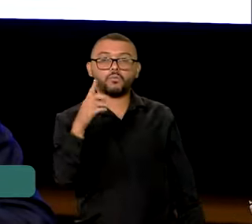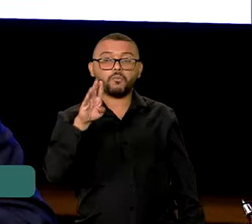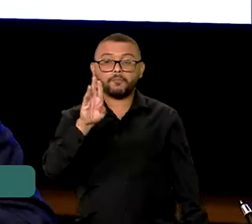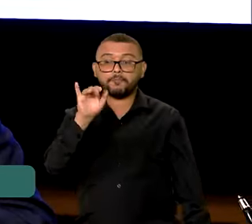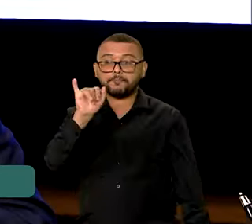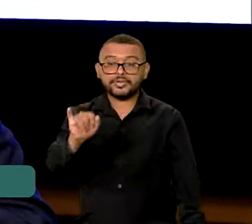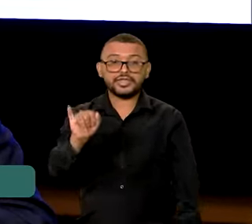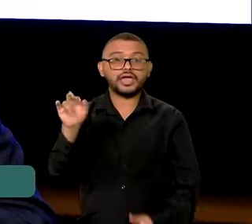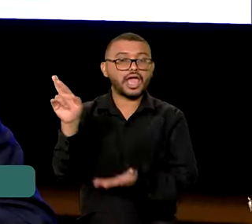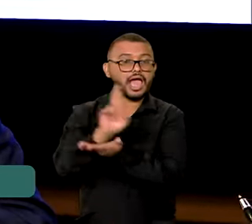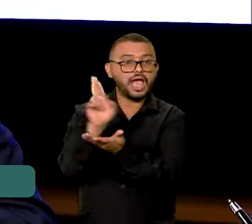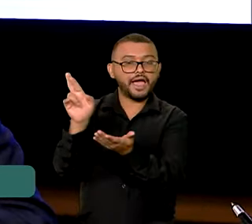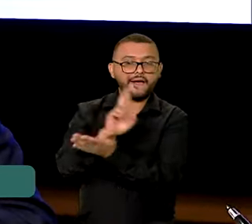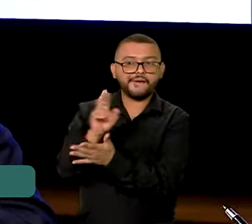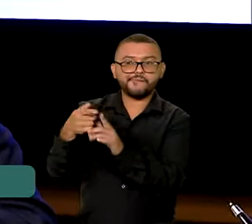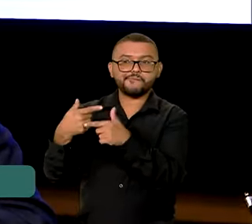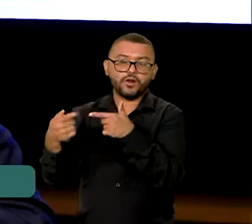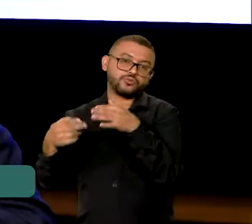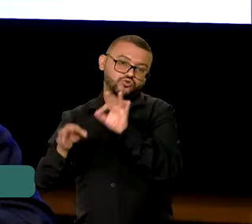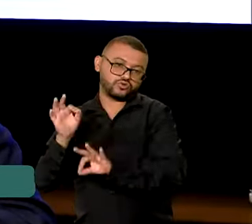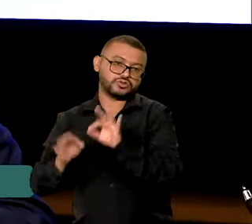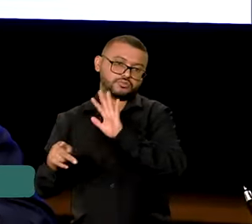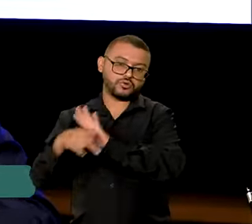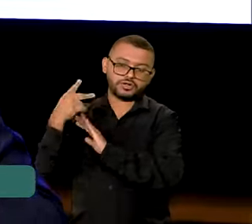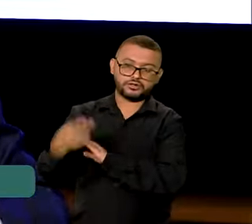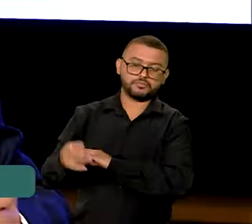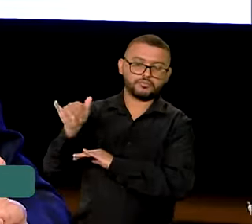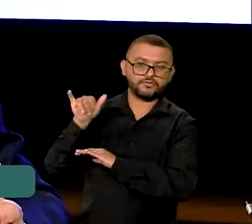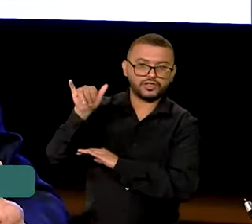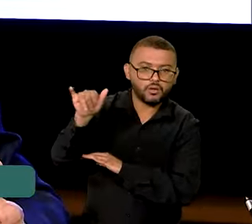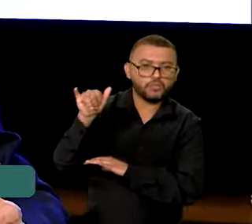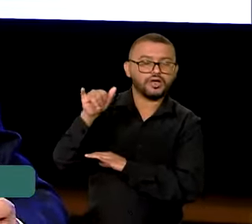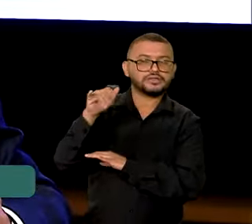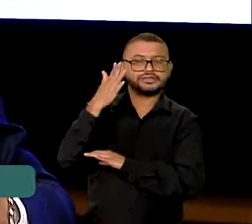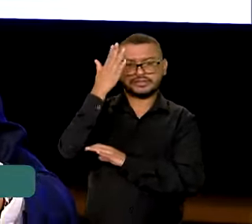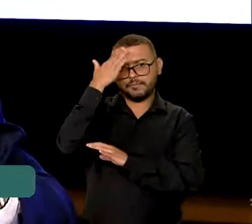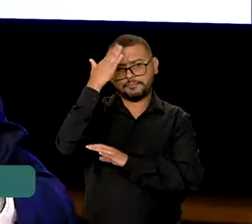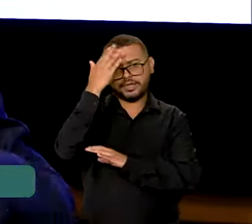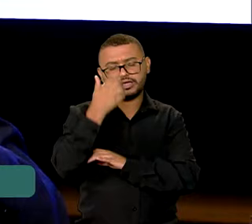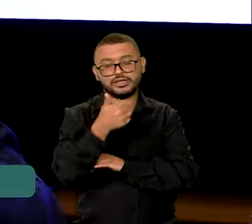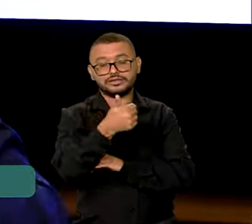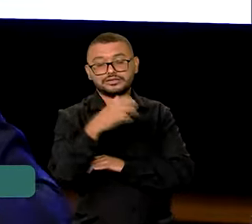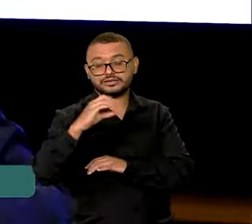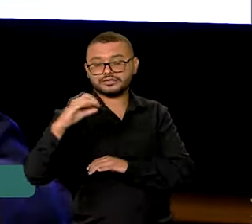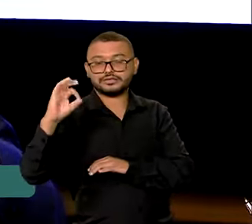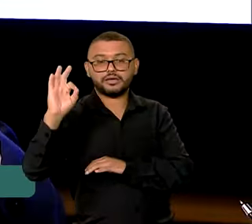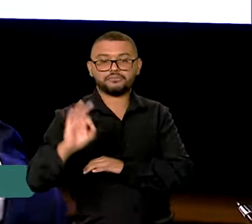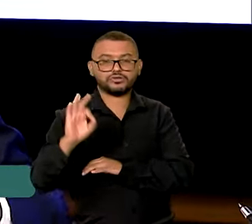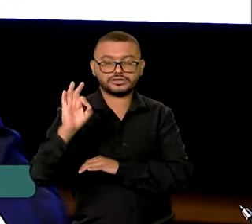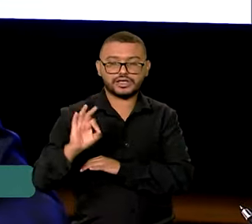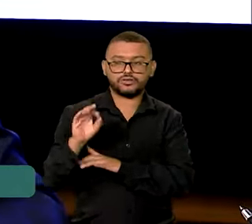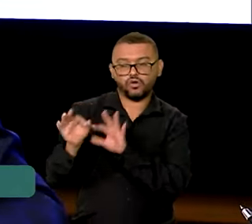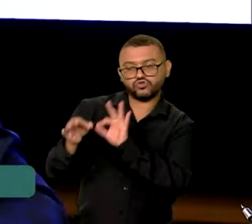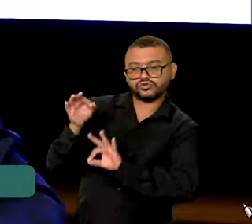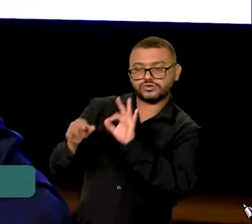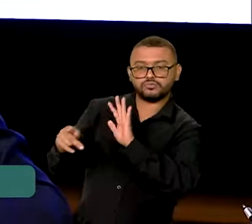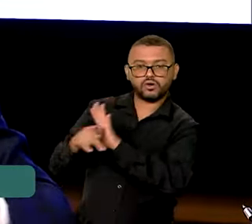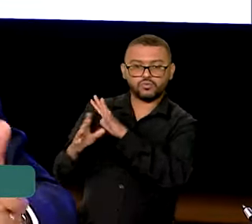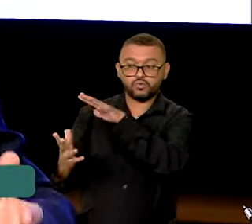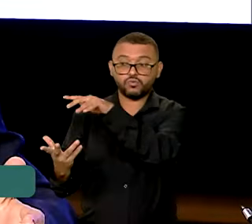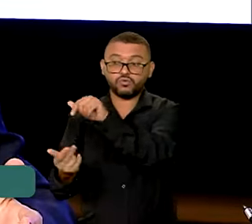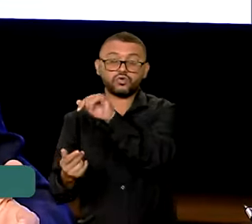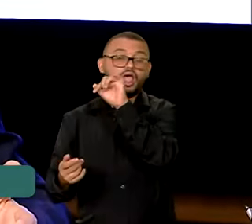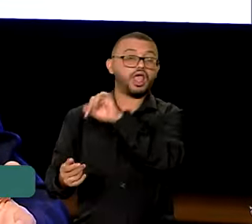bilhão de judicialização no país. Para vocês terem uma ideia, dos 100% da judicialização no mundo, dos